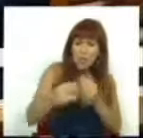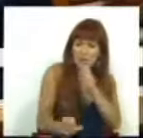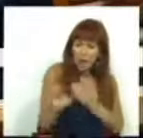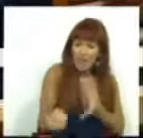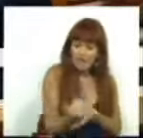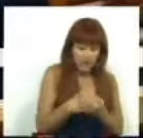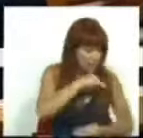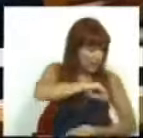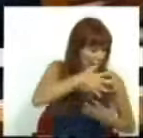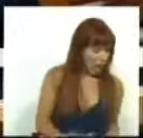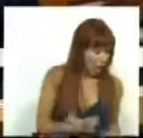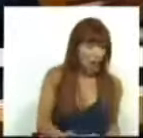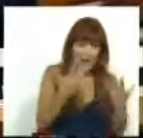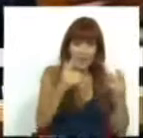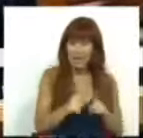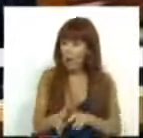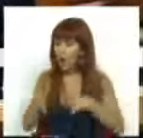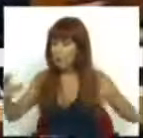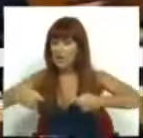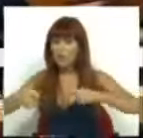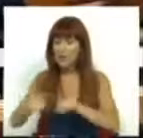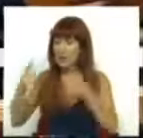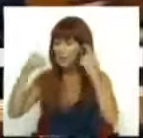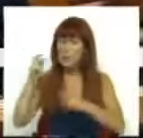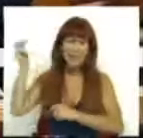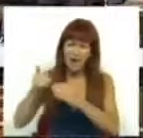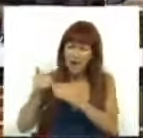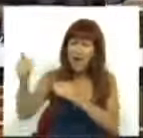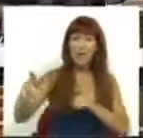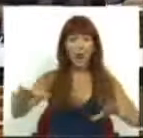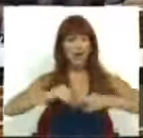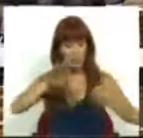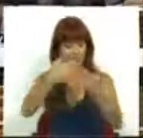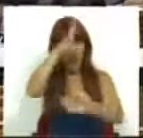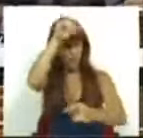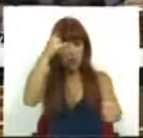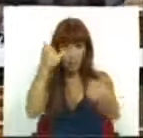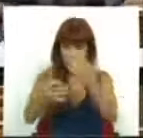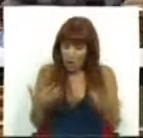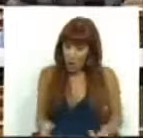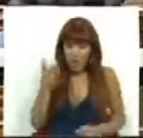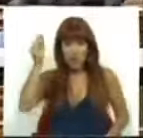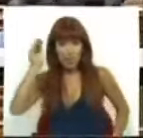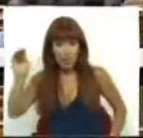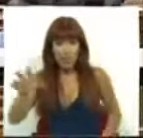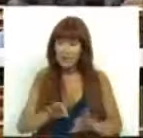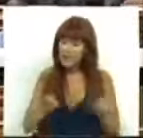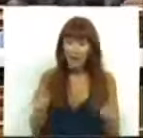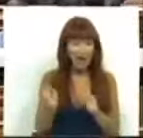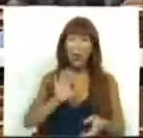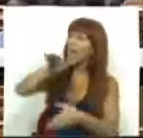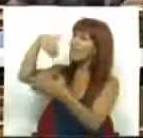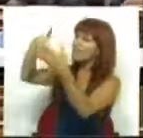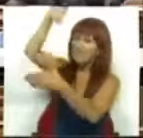aumentar receita agora, aumentando a despesa pública durante décadas. Trata-se de assumir para o Estado o risco que é hoje dos bancos, como que